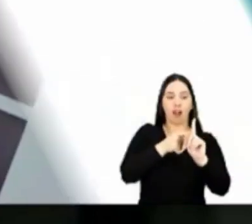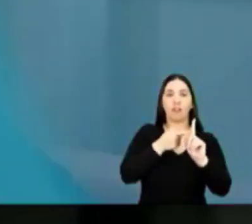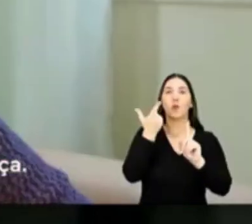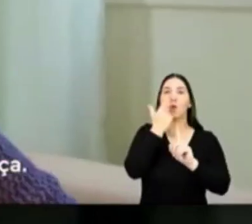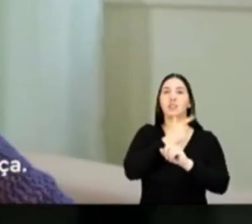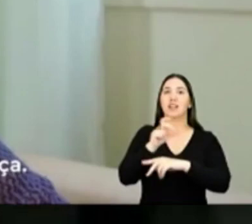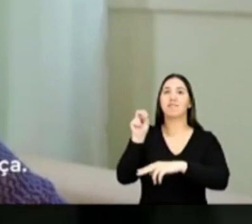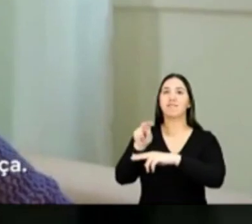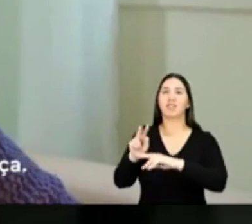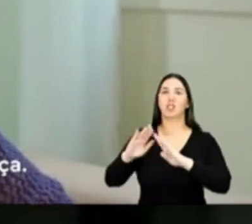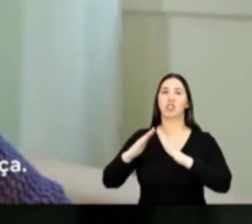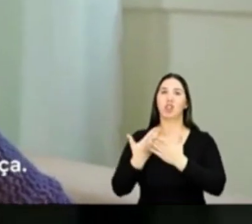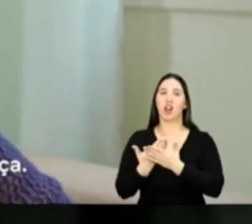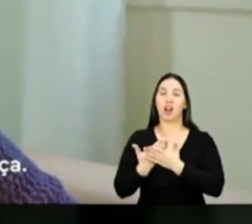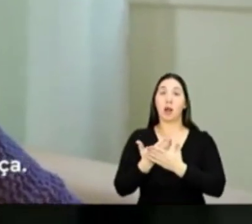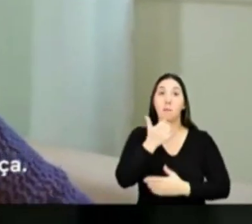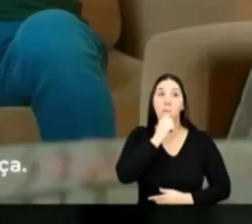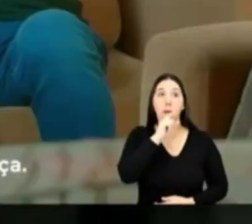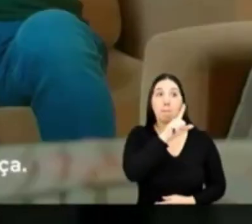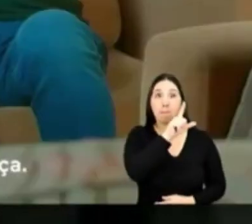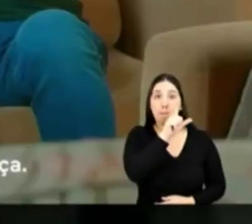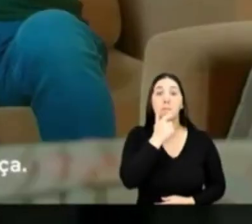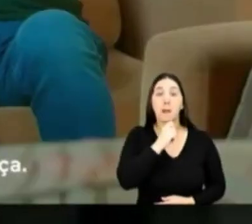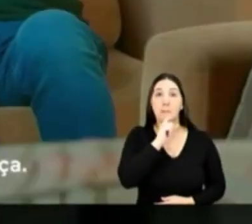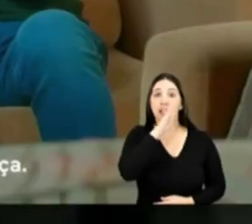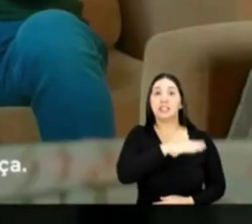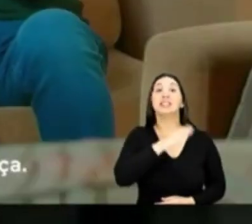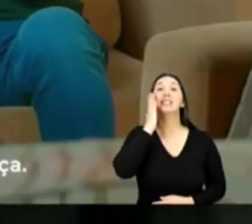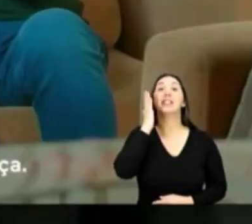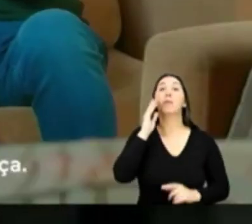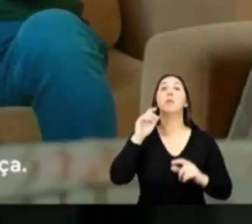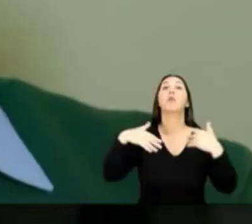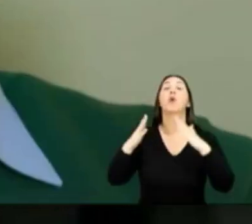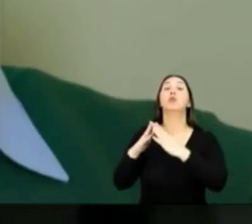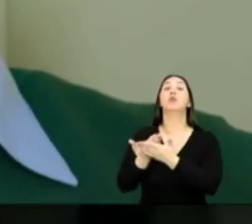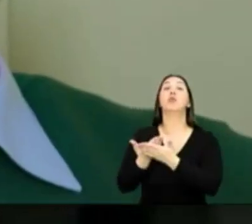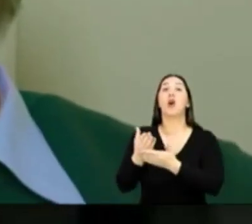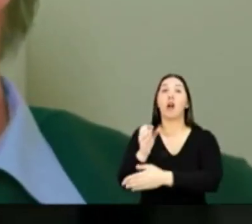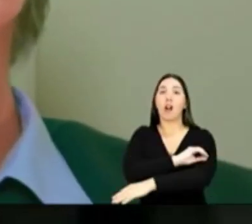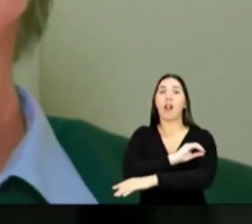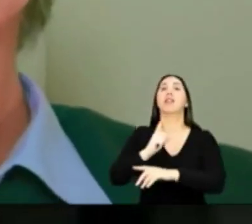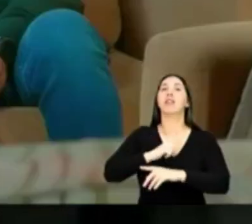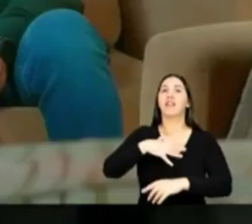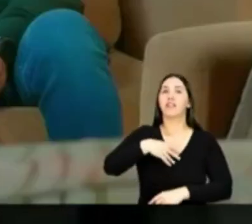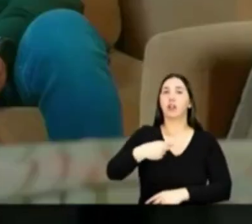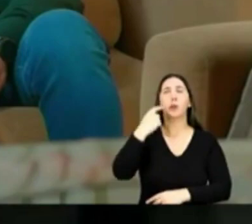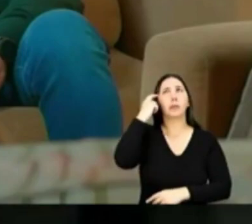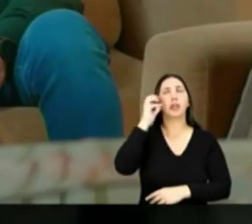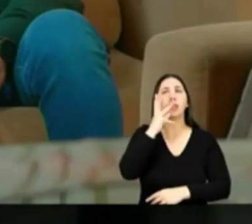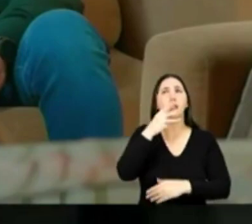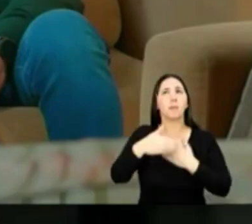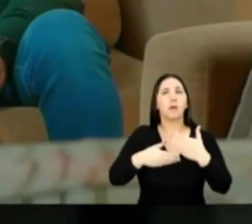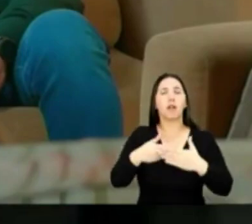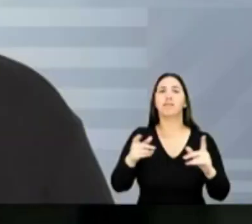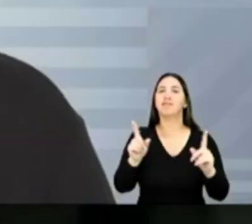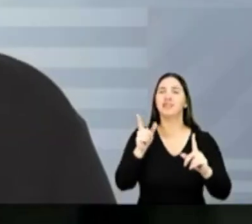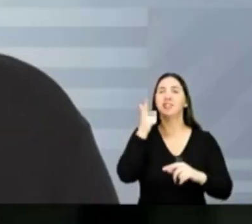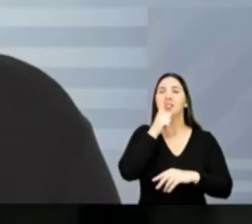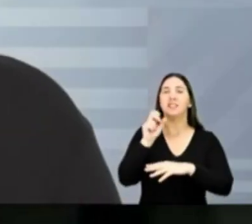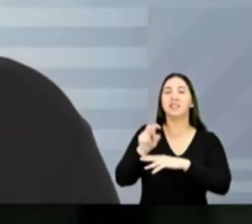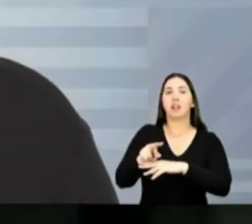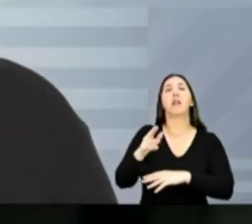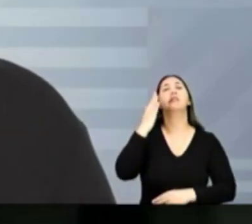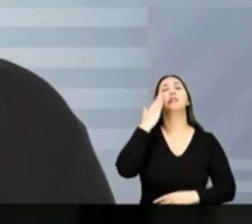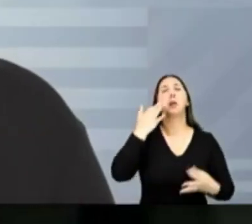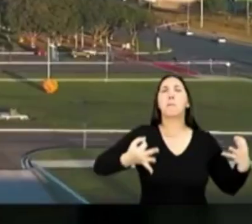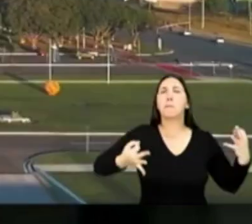gravidez. A mãe já sabe a creche que vai colocar a criança. Achei que ia demorar, mas aí eu consegui a vaga. Sei